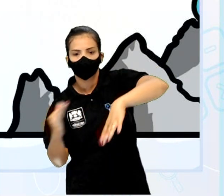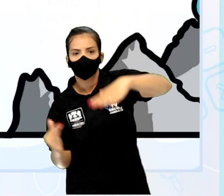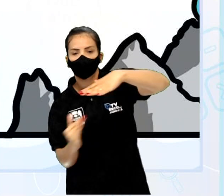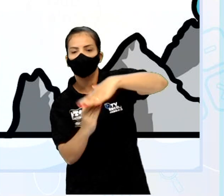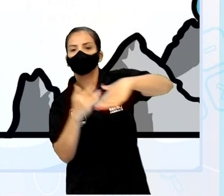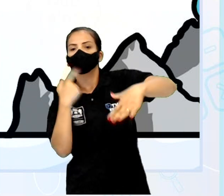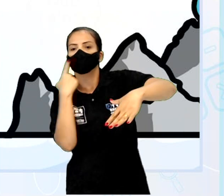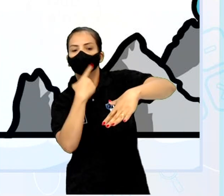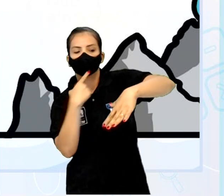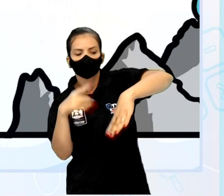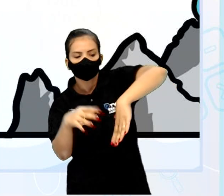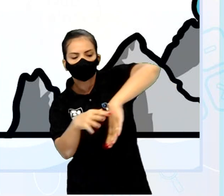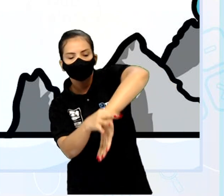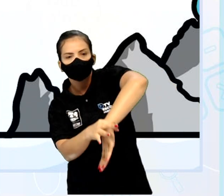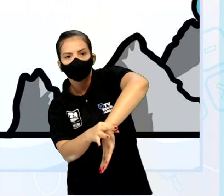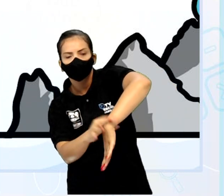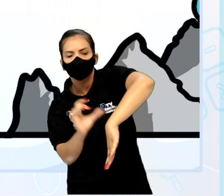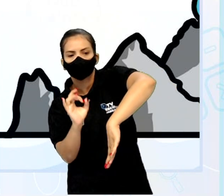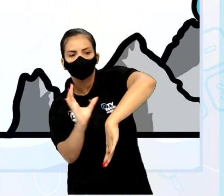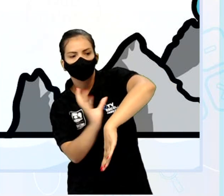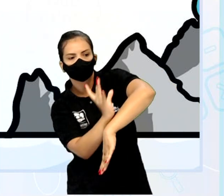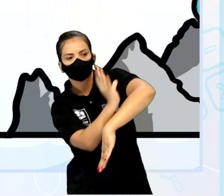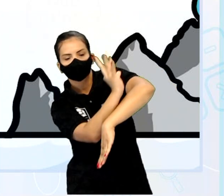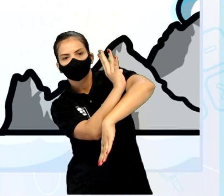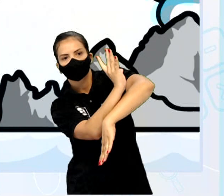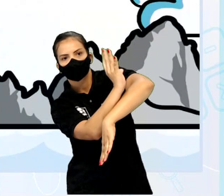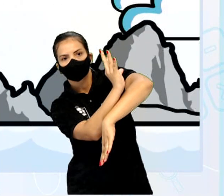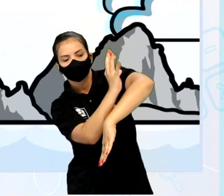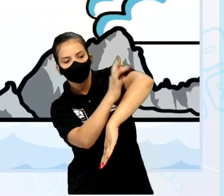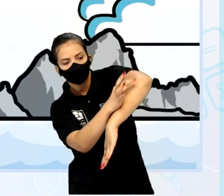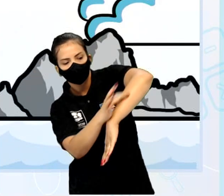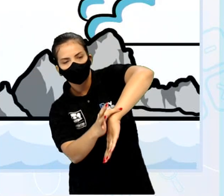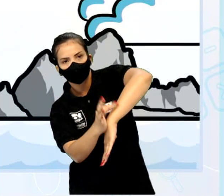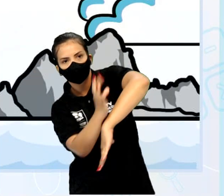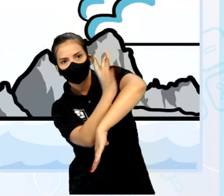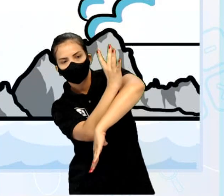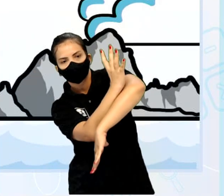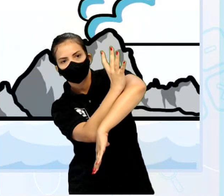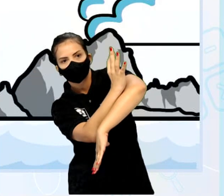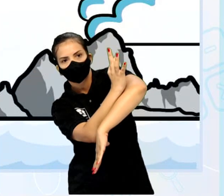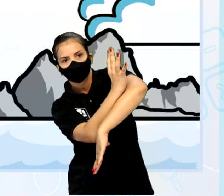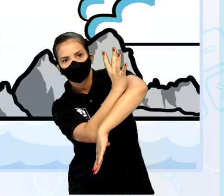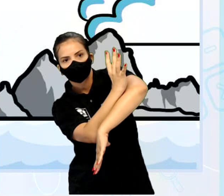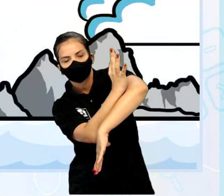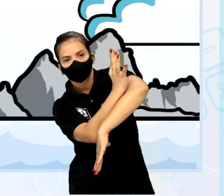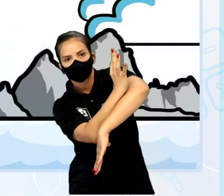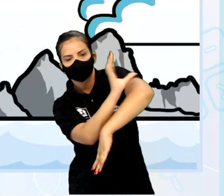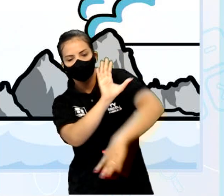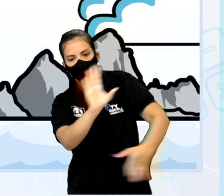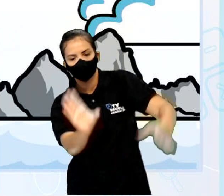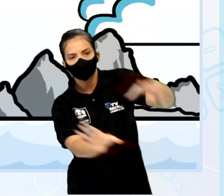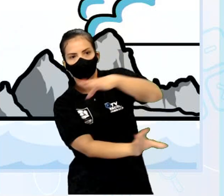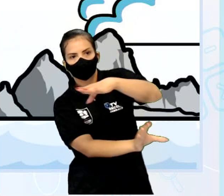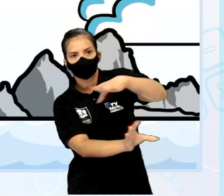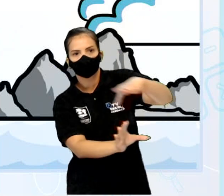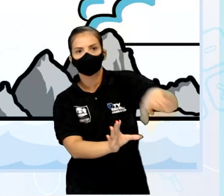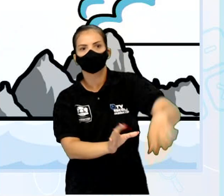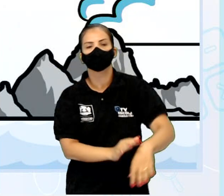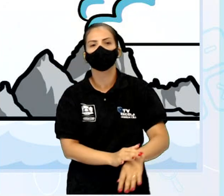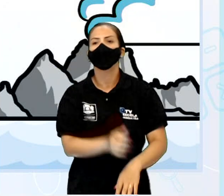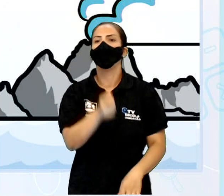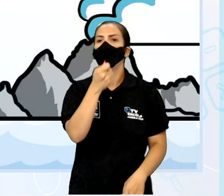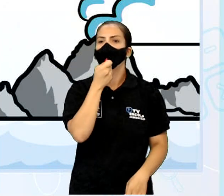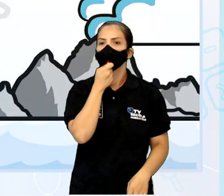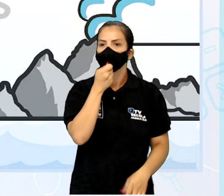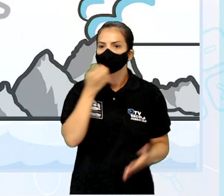e as raízes ficaram de fora. E é assim que as árvores do Balba ainda crescem